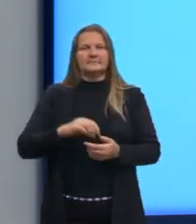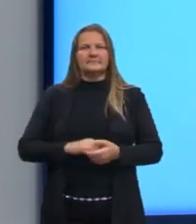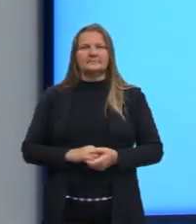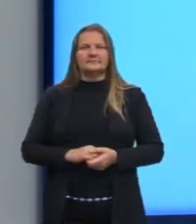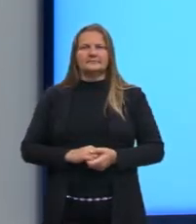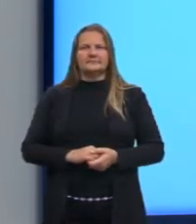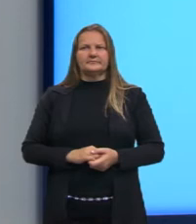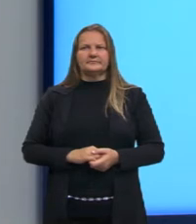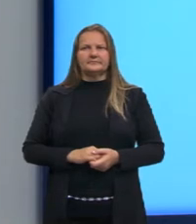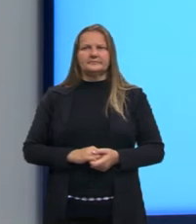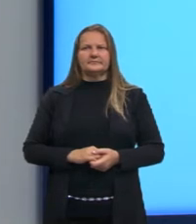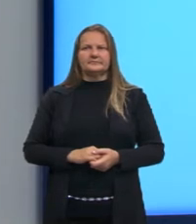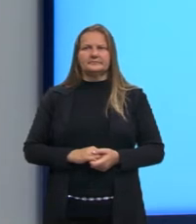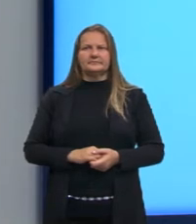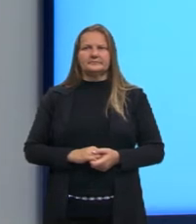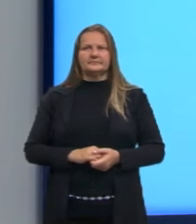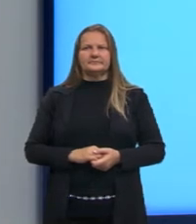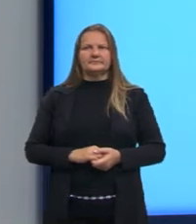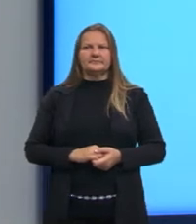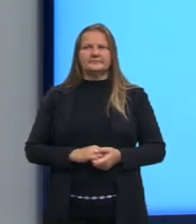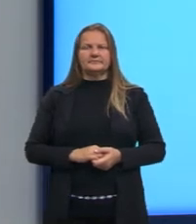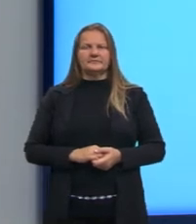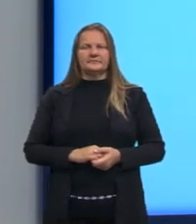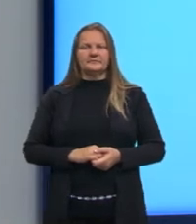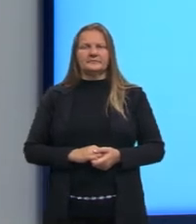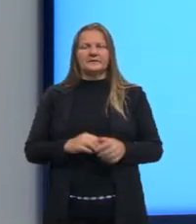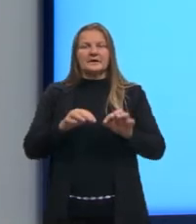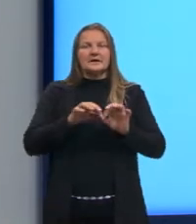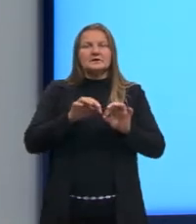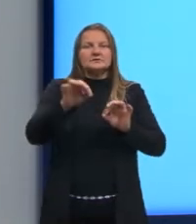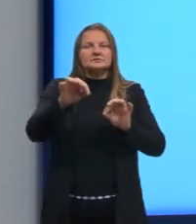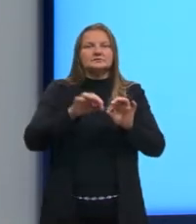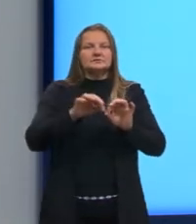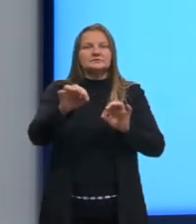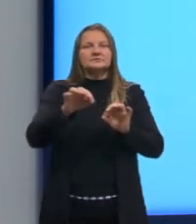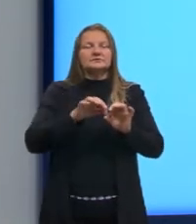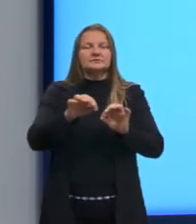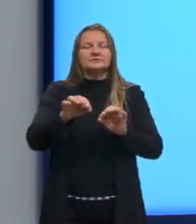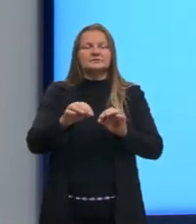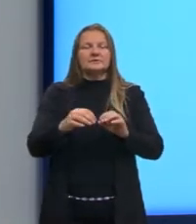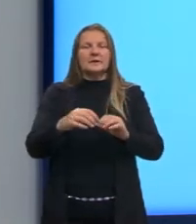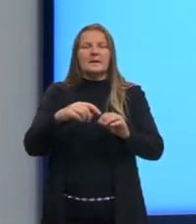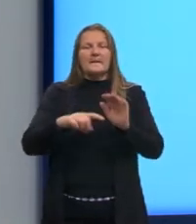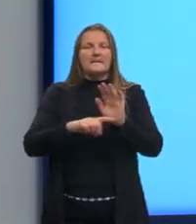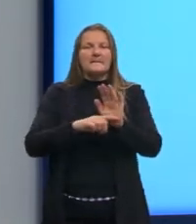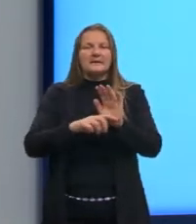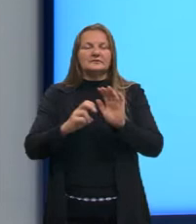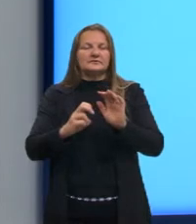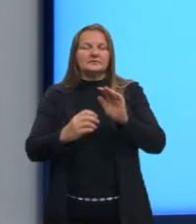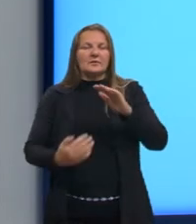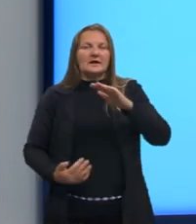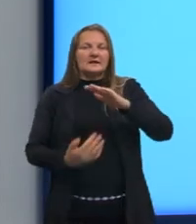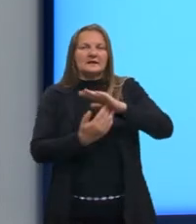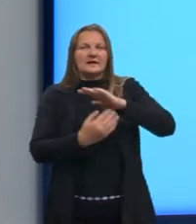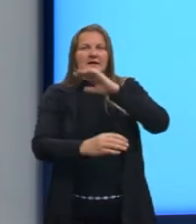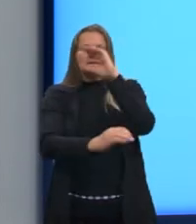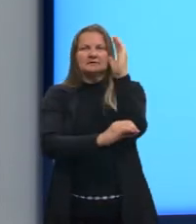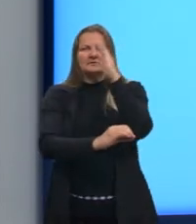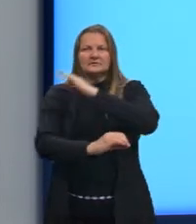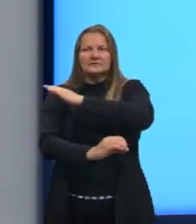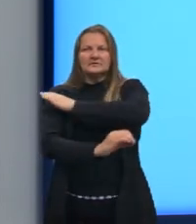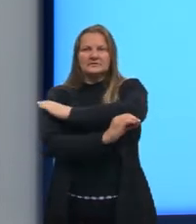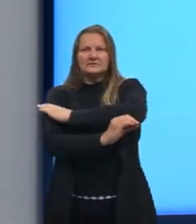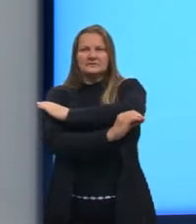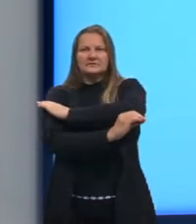5, seria justamente, né? A distância do menos 5 até o zero, que seria de 5 unidades. Por isso que o